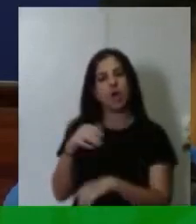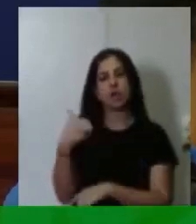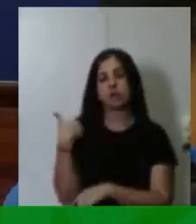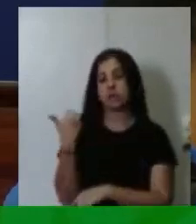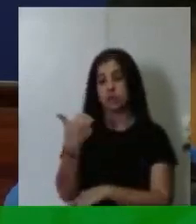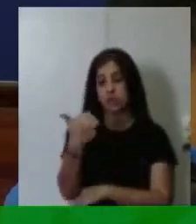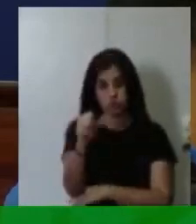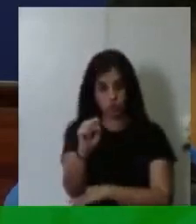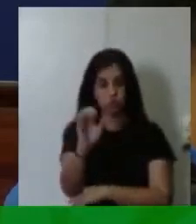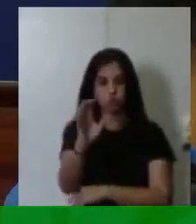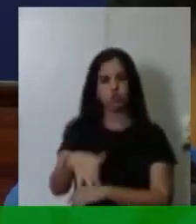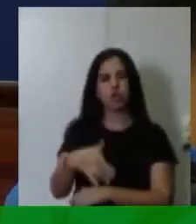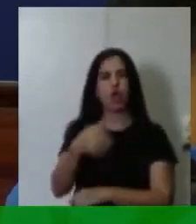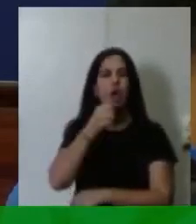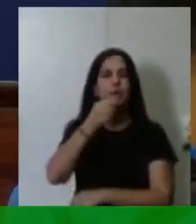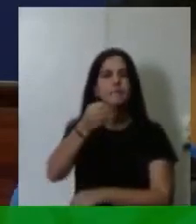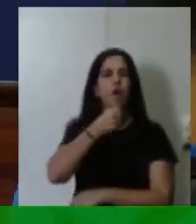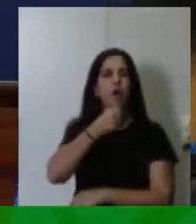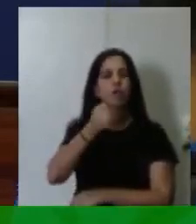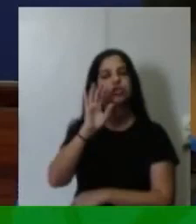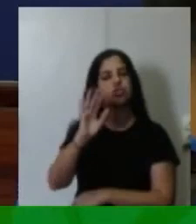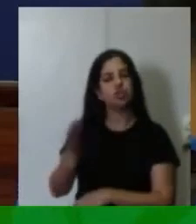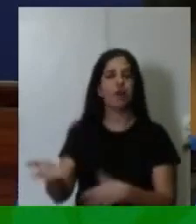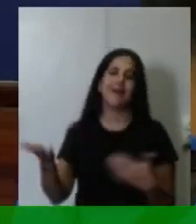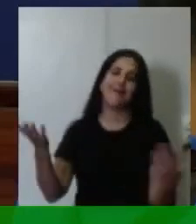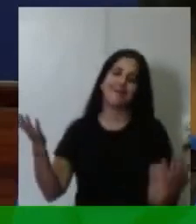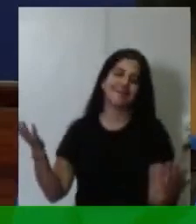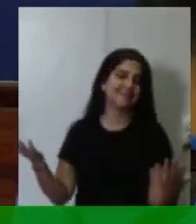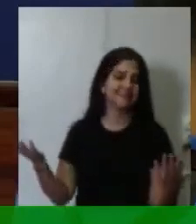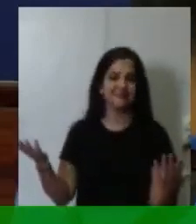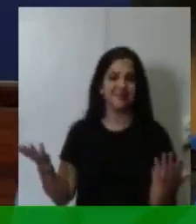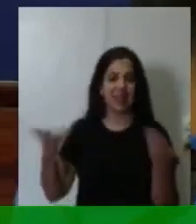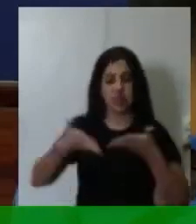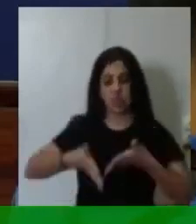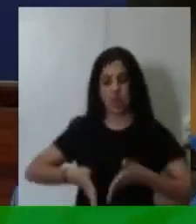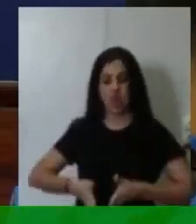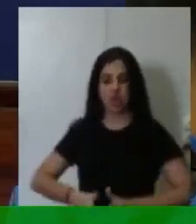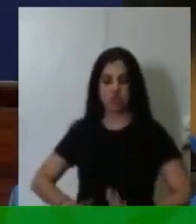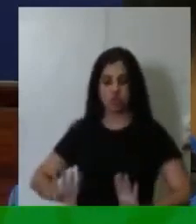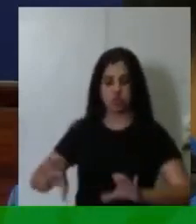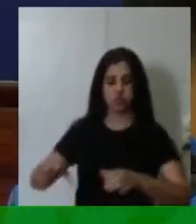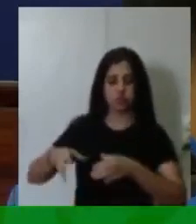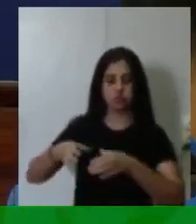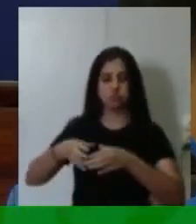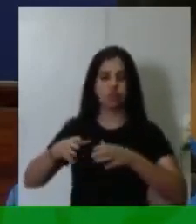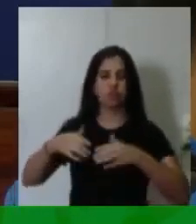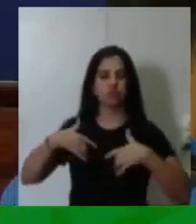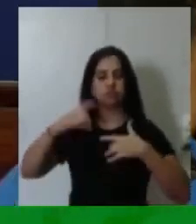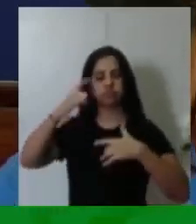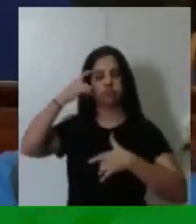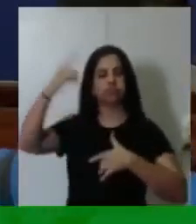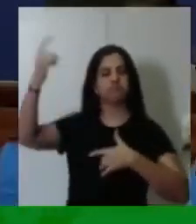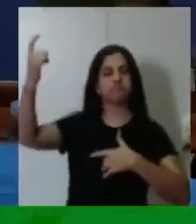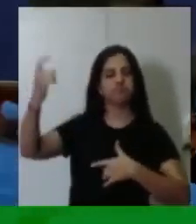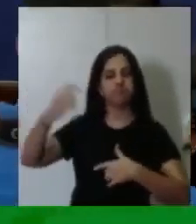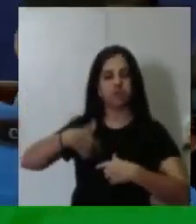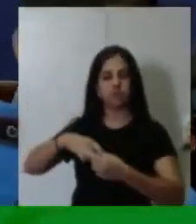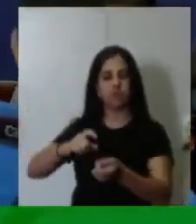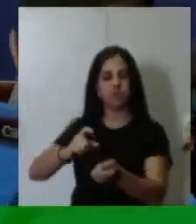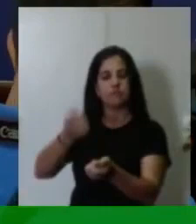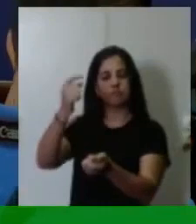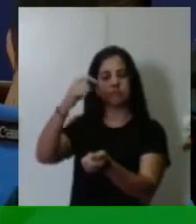repórter. Ah, Arnundo de Mello nasceu contínuo jornalístico no sangue e ele